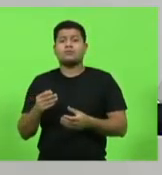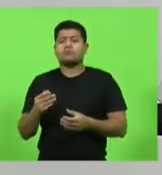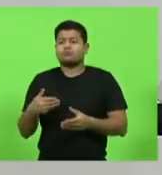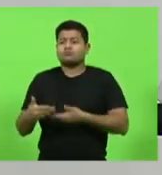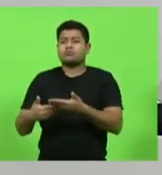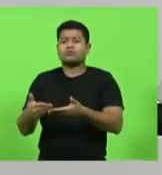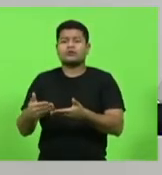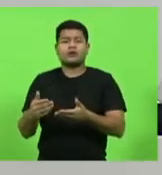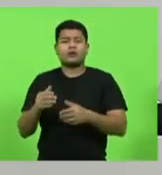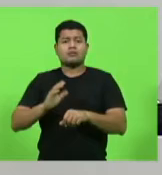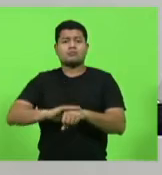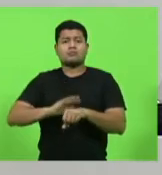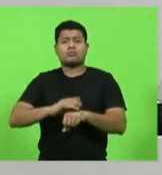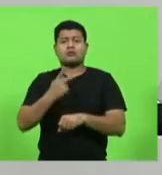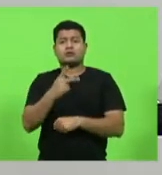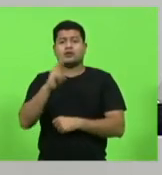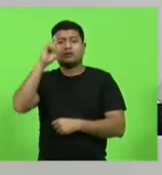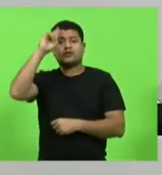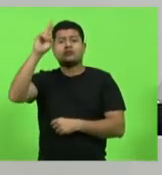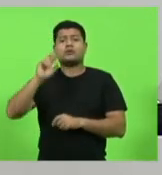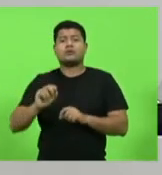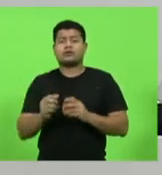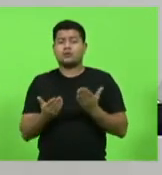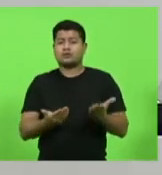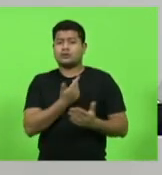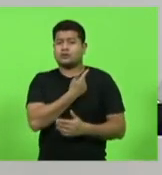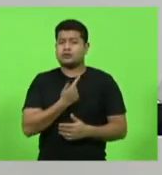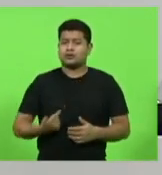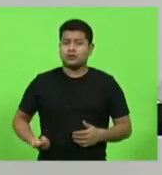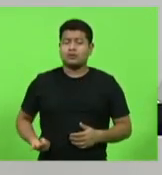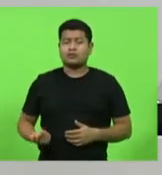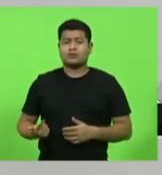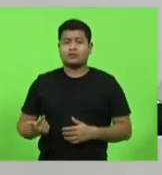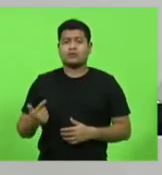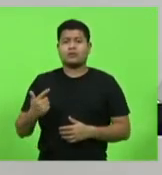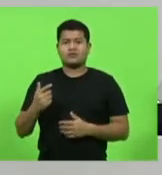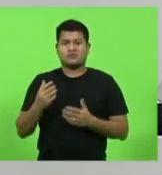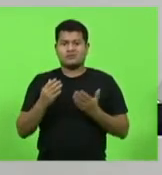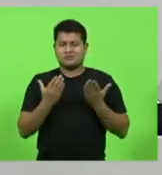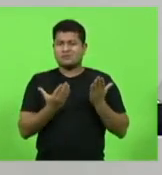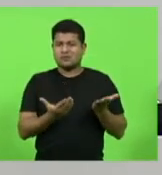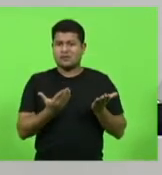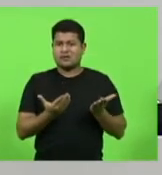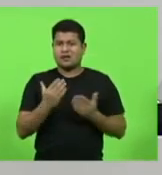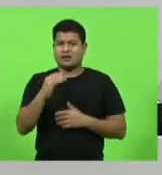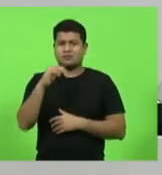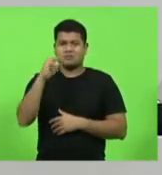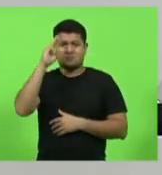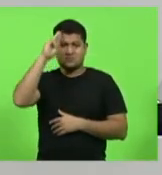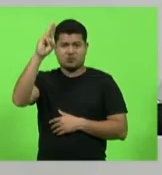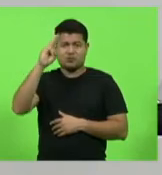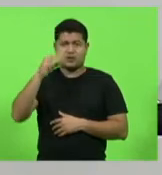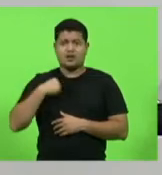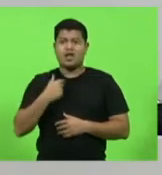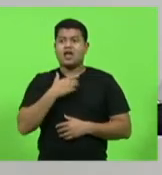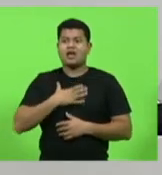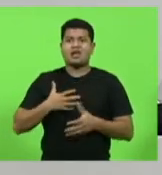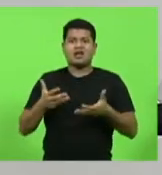agora a parte do Creonte, do governador Carlos Moisés, entendi bem qual que a parte dele, que ele gostaria que isso funcionasse.